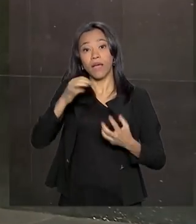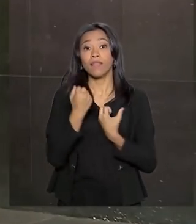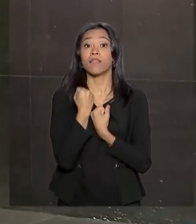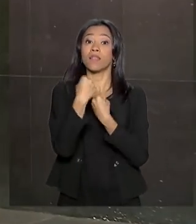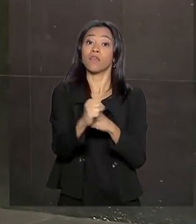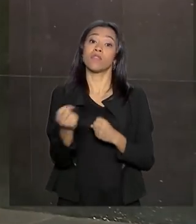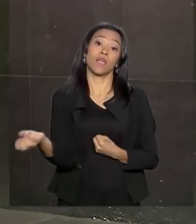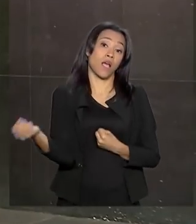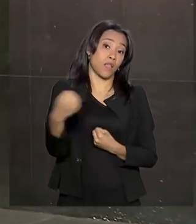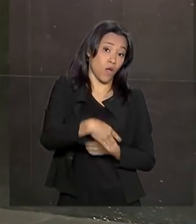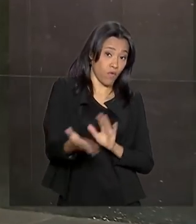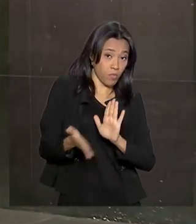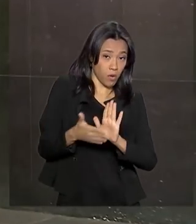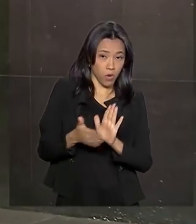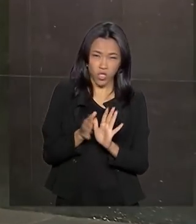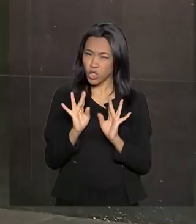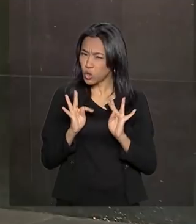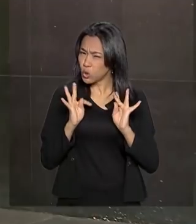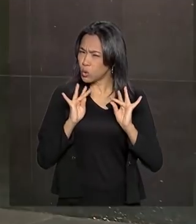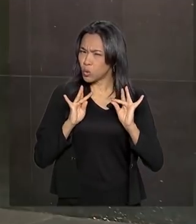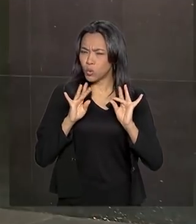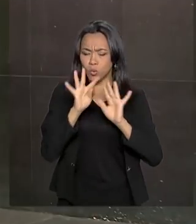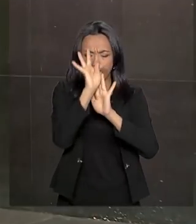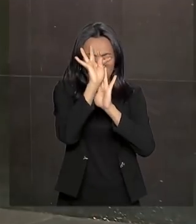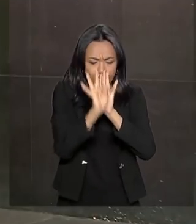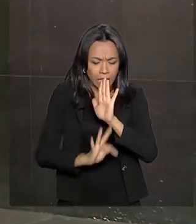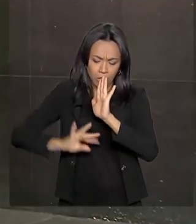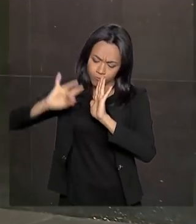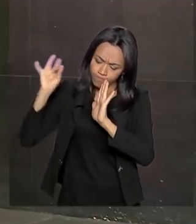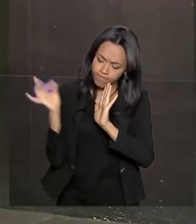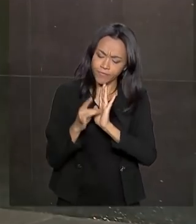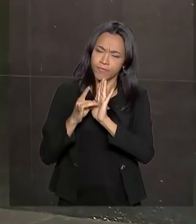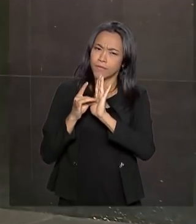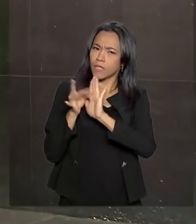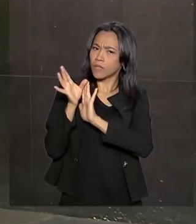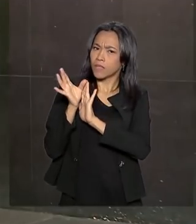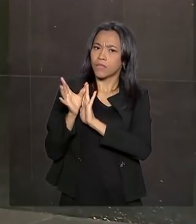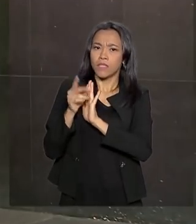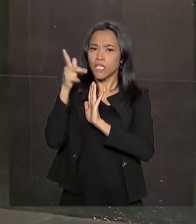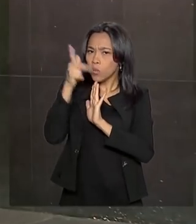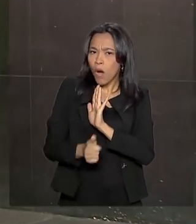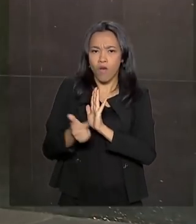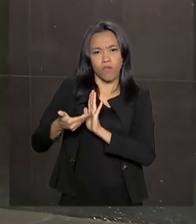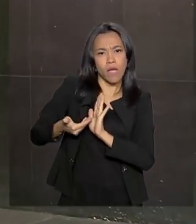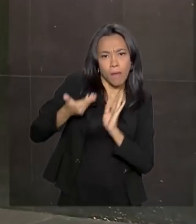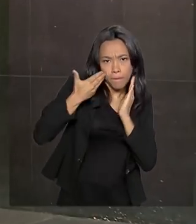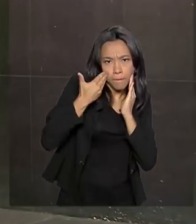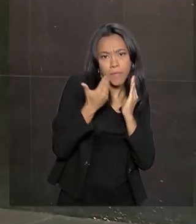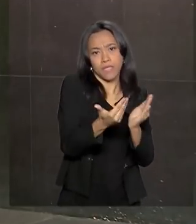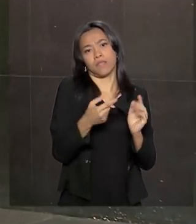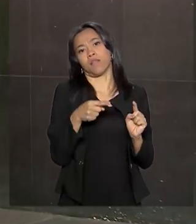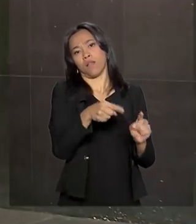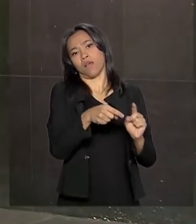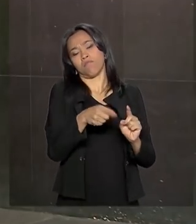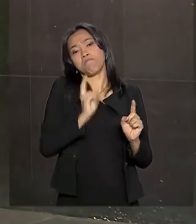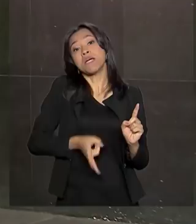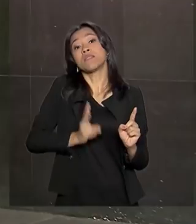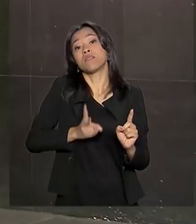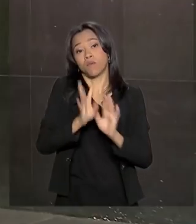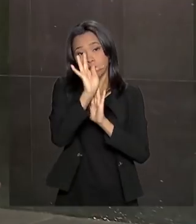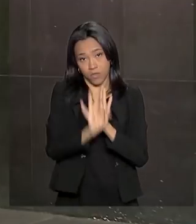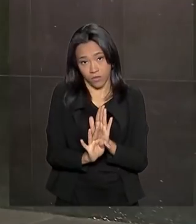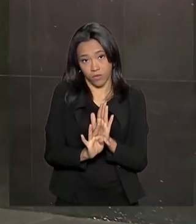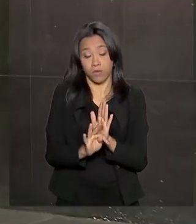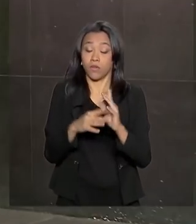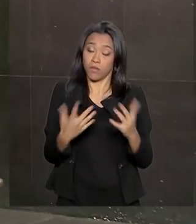Previdência na integralidade, ou seja, do jeito que foi apresentado na Câmara dos Deputados. Marinho também afirmou que é fundamental